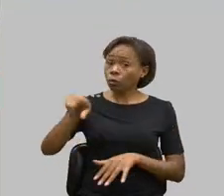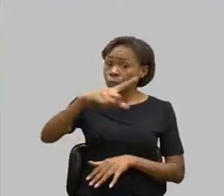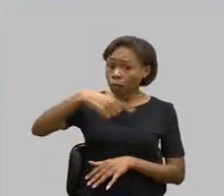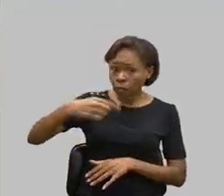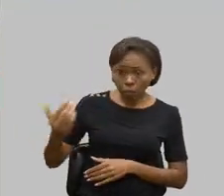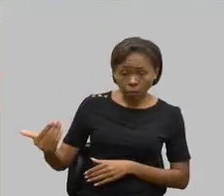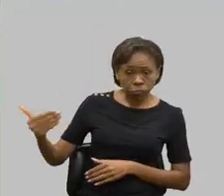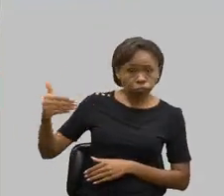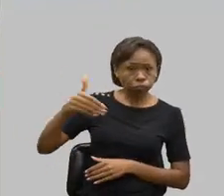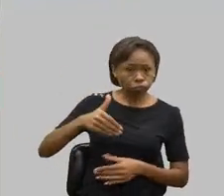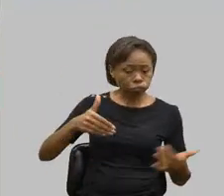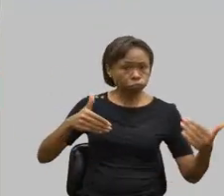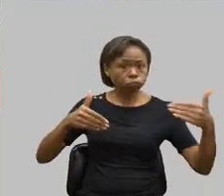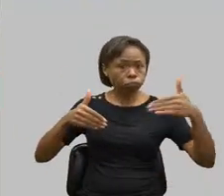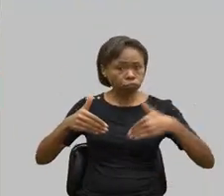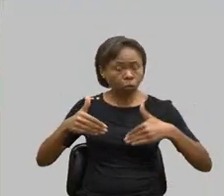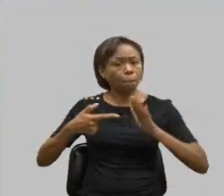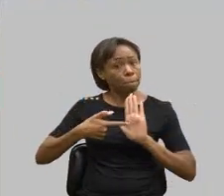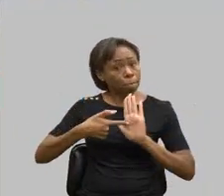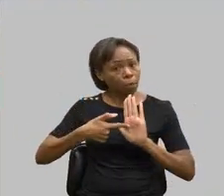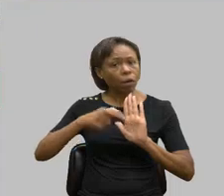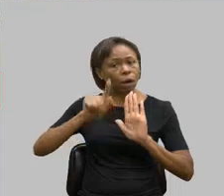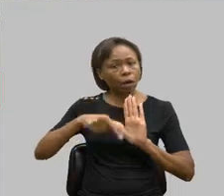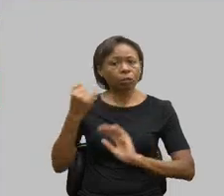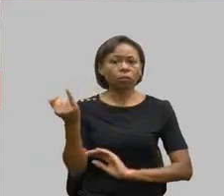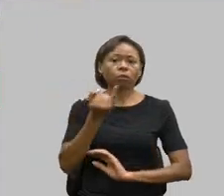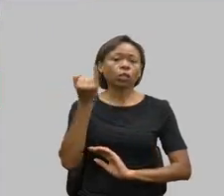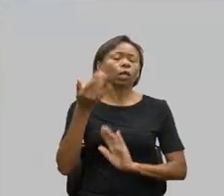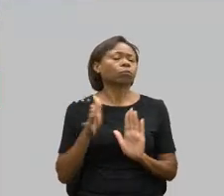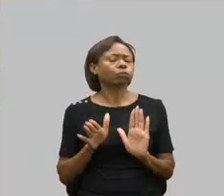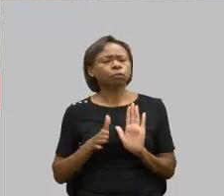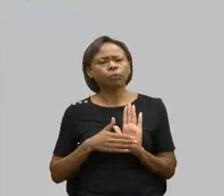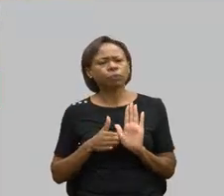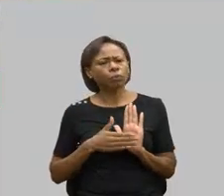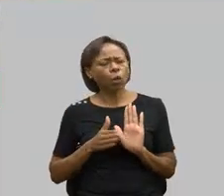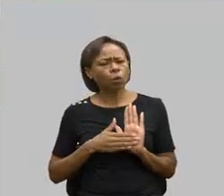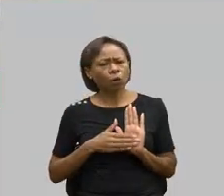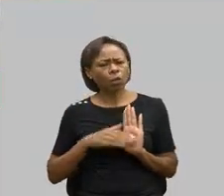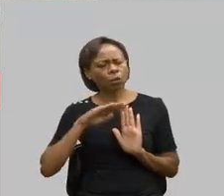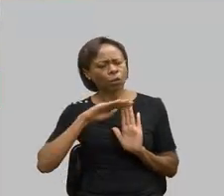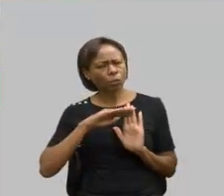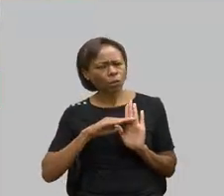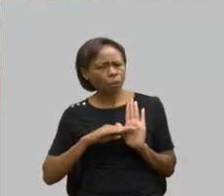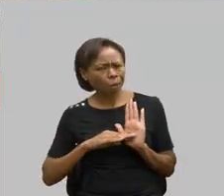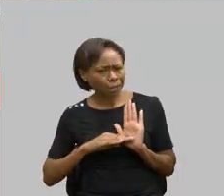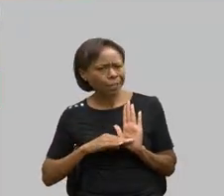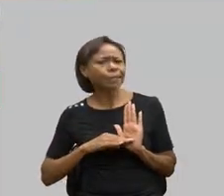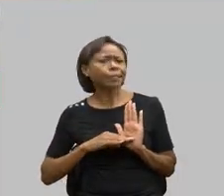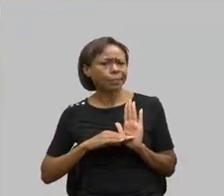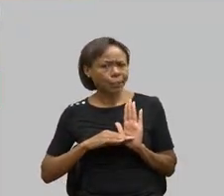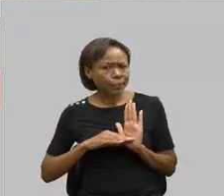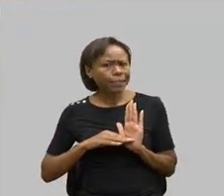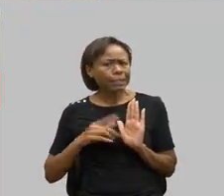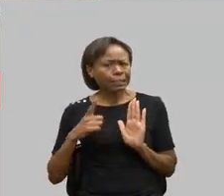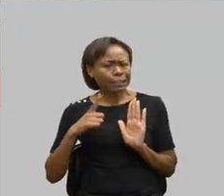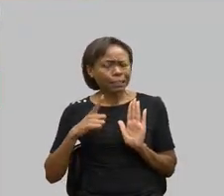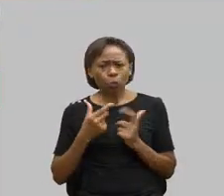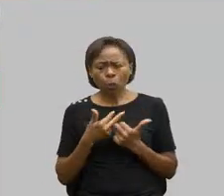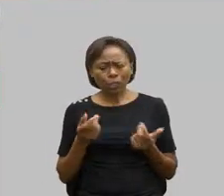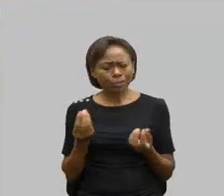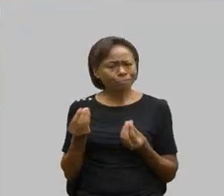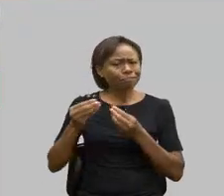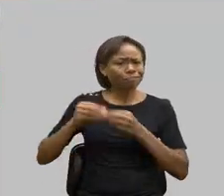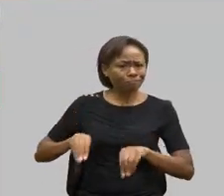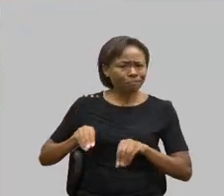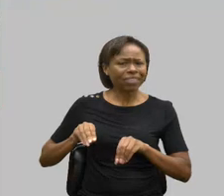importância de colocarmos em pauta as questões que impactam diretamente a vida dessas pessoas e de suas